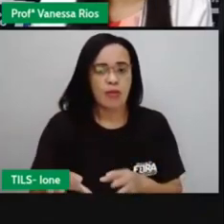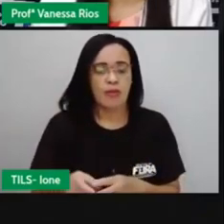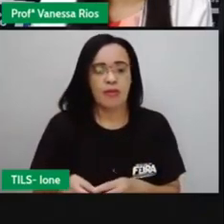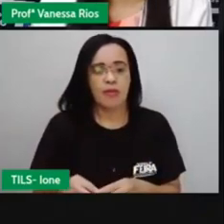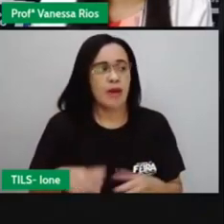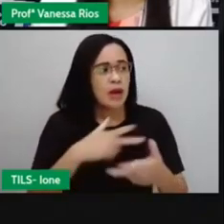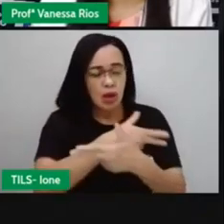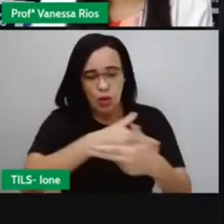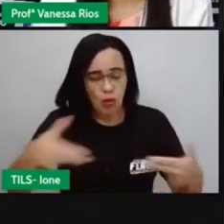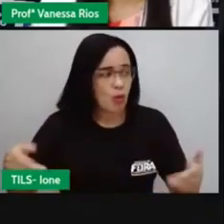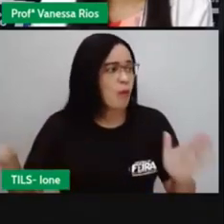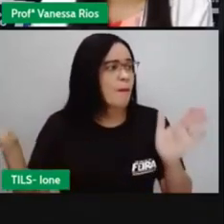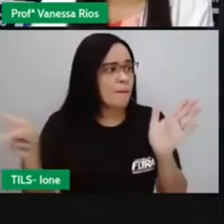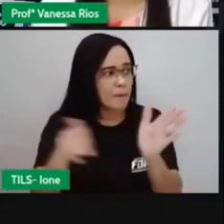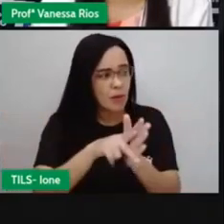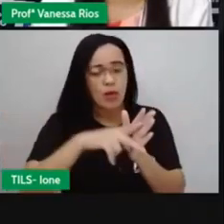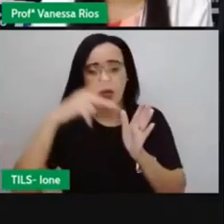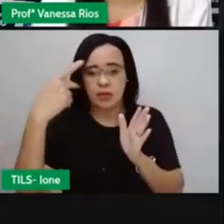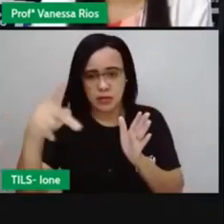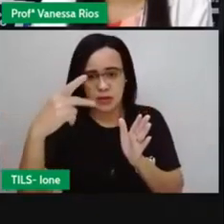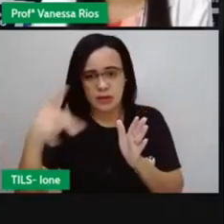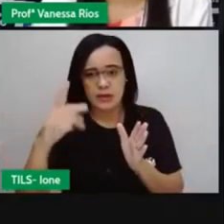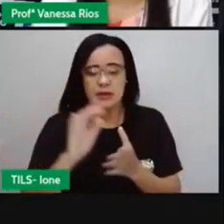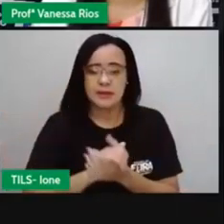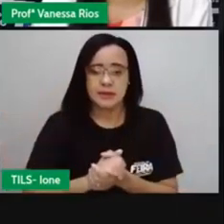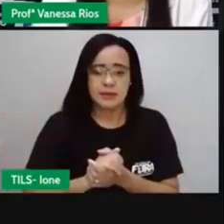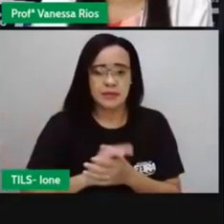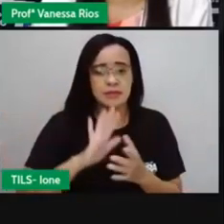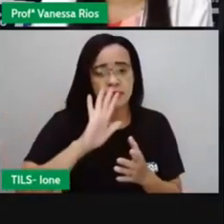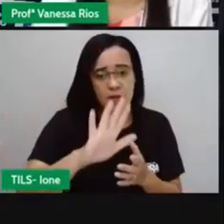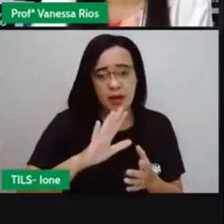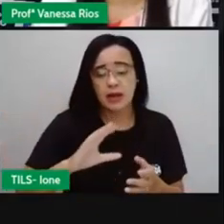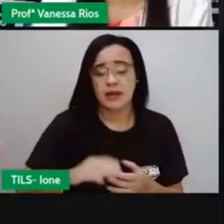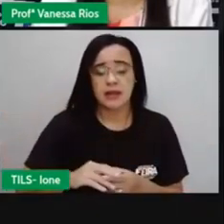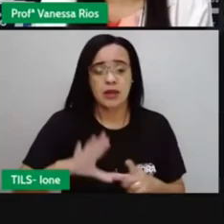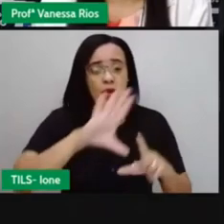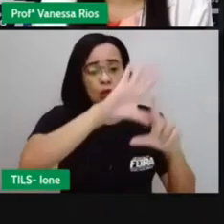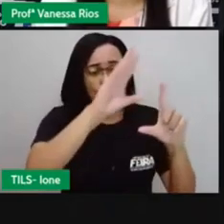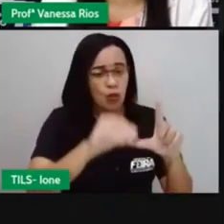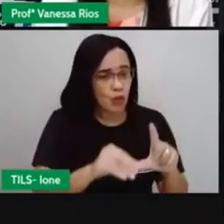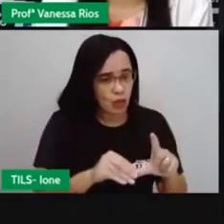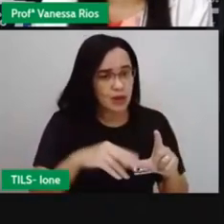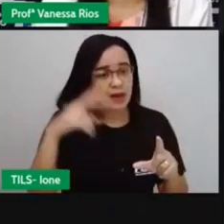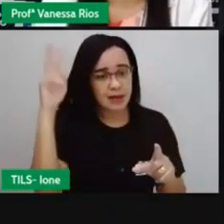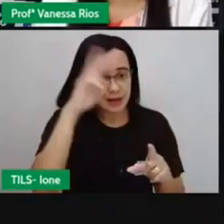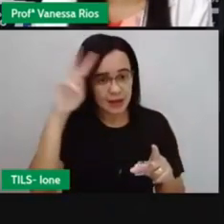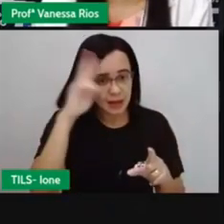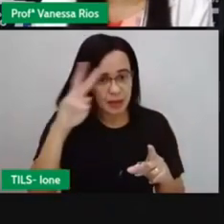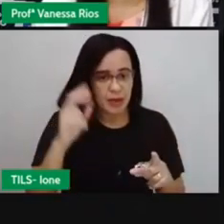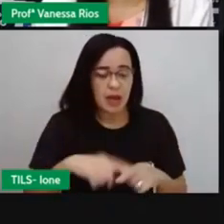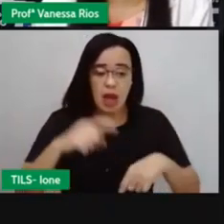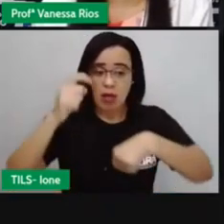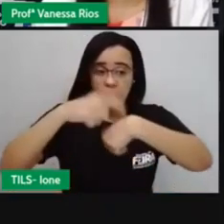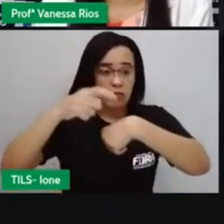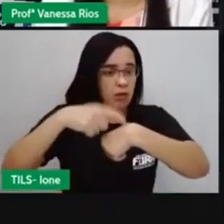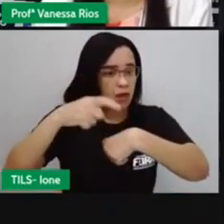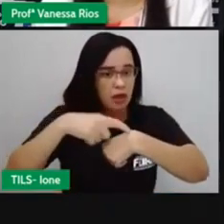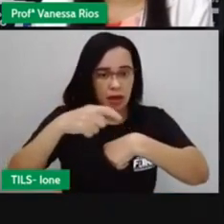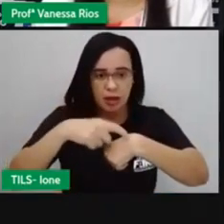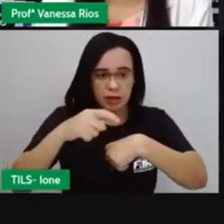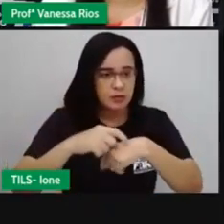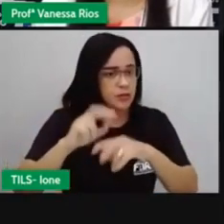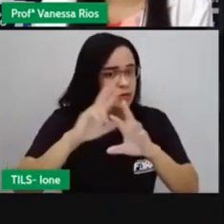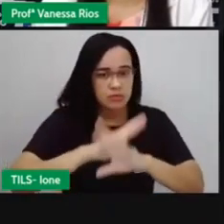O cartoon não estão situadas no tempo. Lembra que a Pró falou que o cartoon é atemporal, né? Por isso são